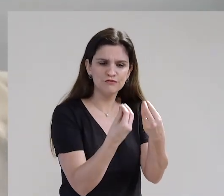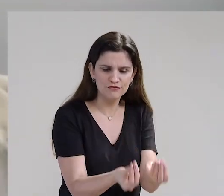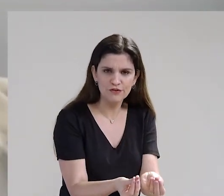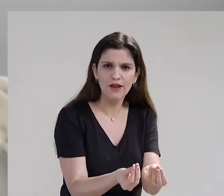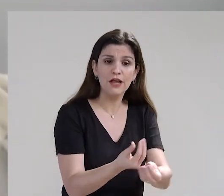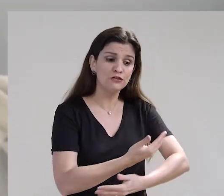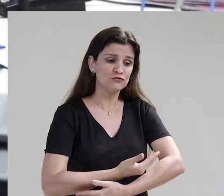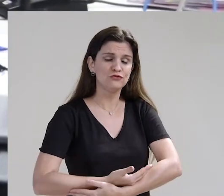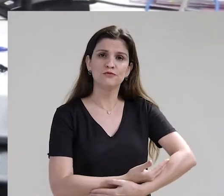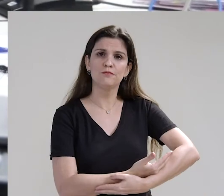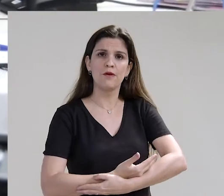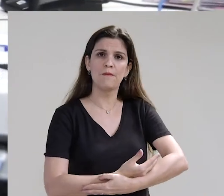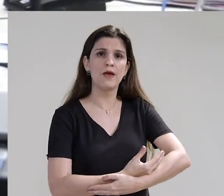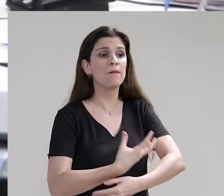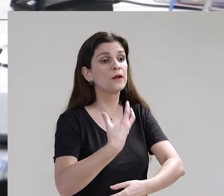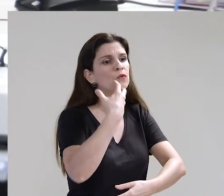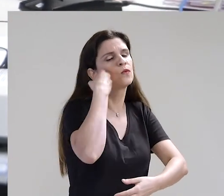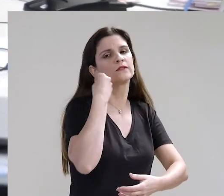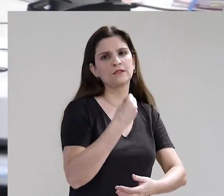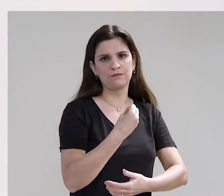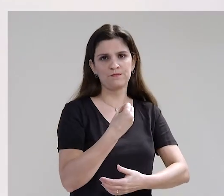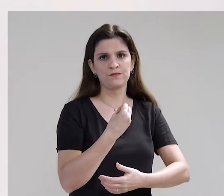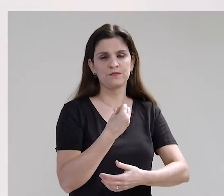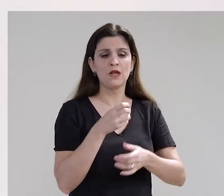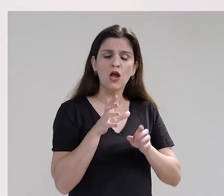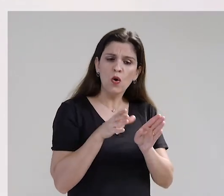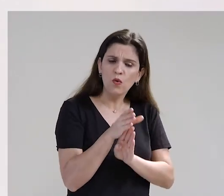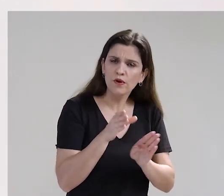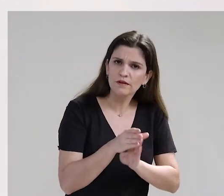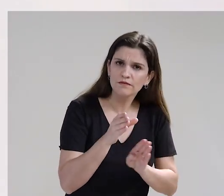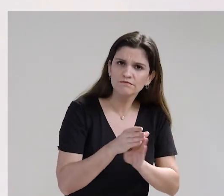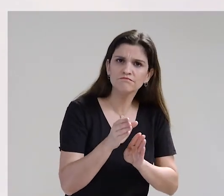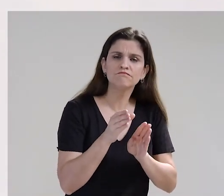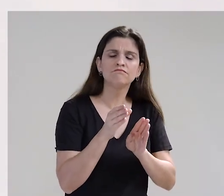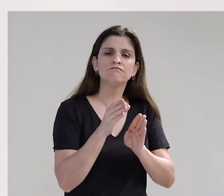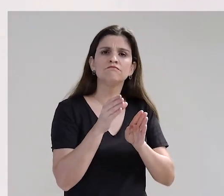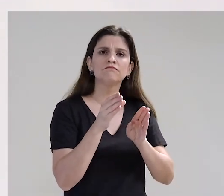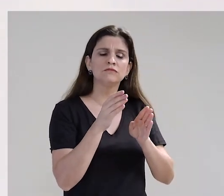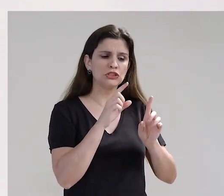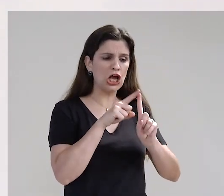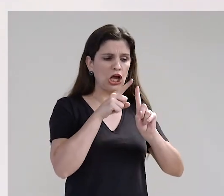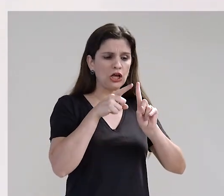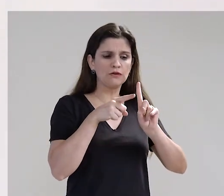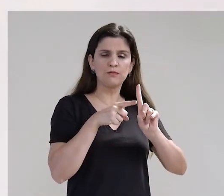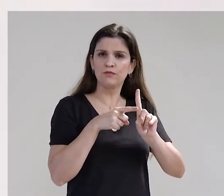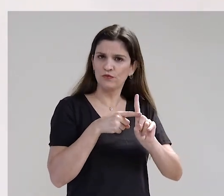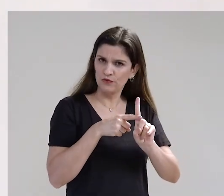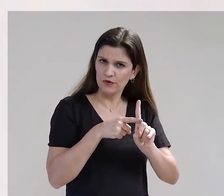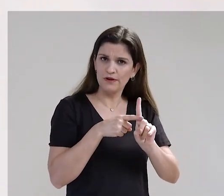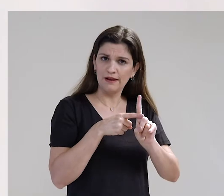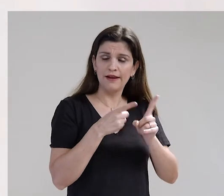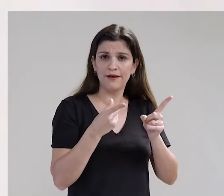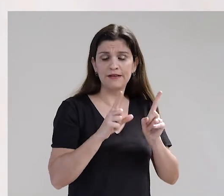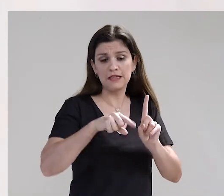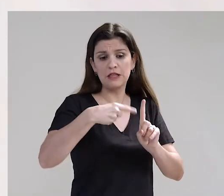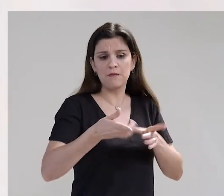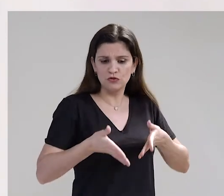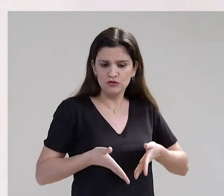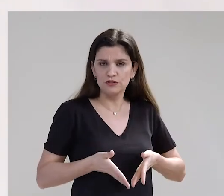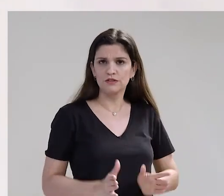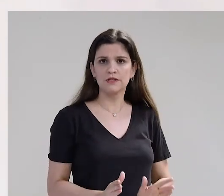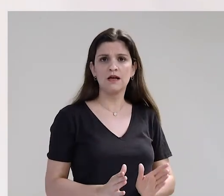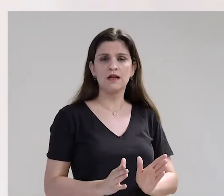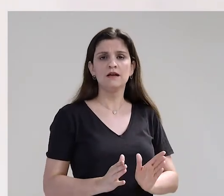à Entrega Voluntária de Bebês à Adoção. O objetivo é orientar as gestantes que pretendam entregar seus bebês à